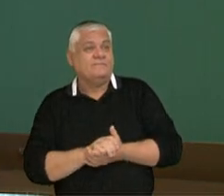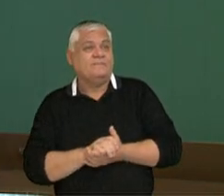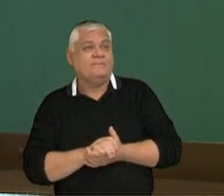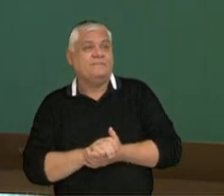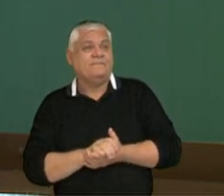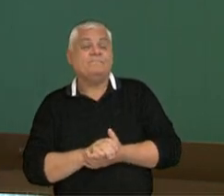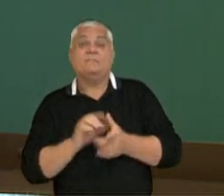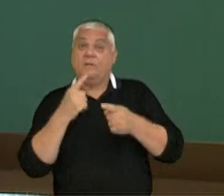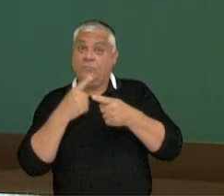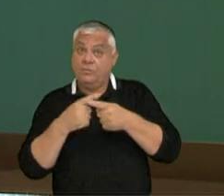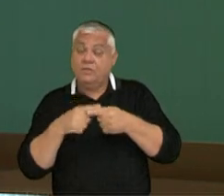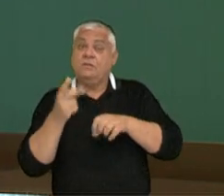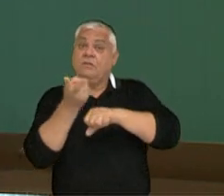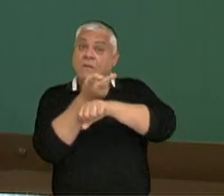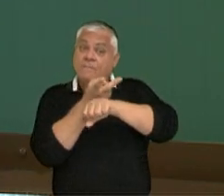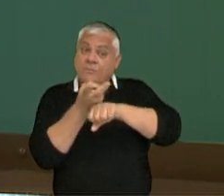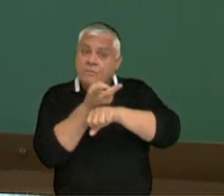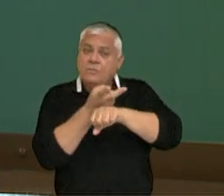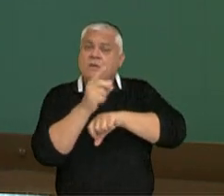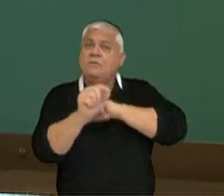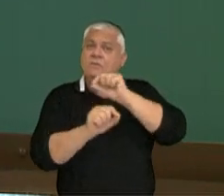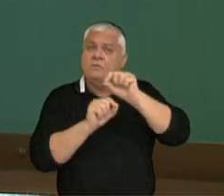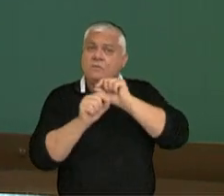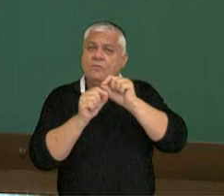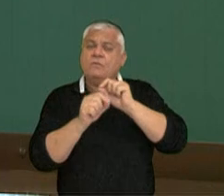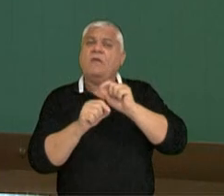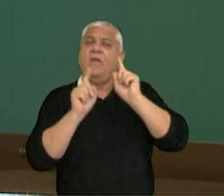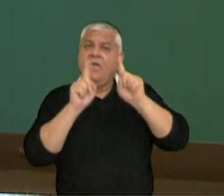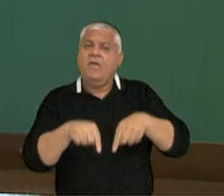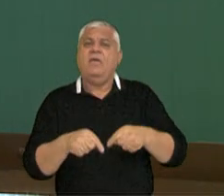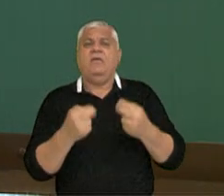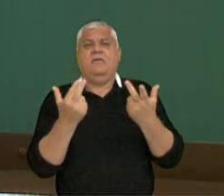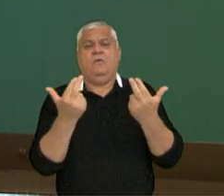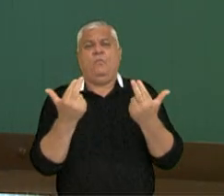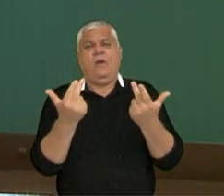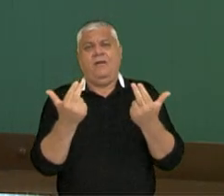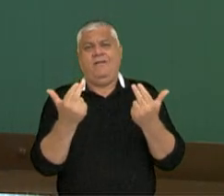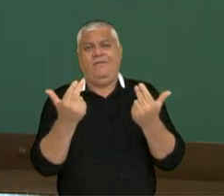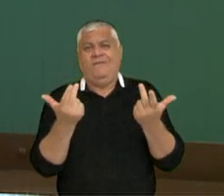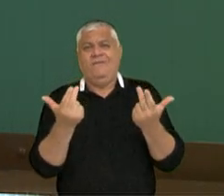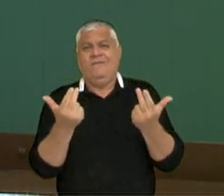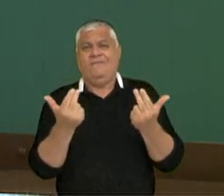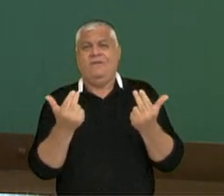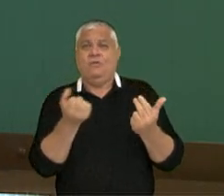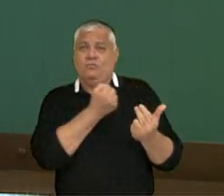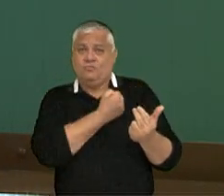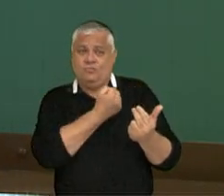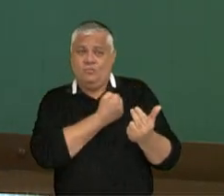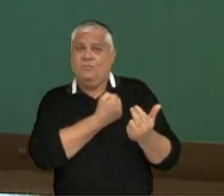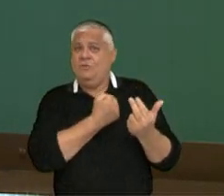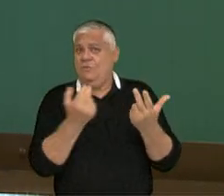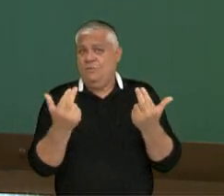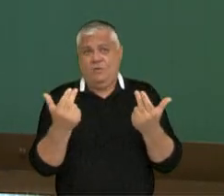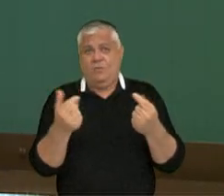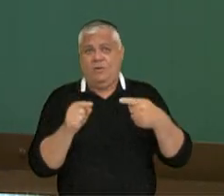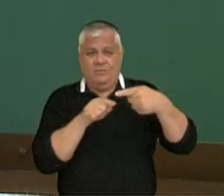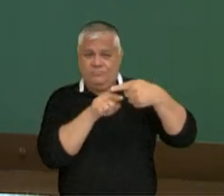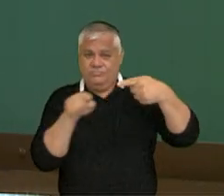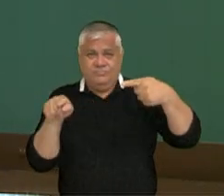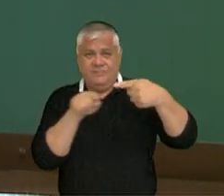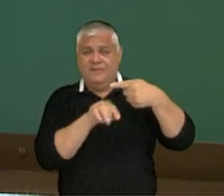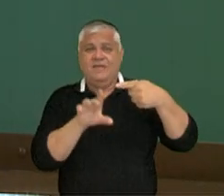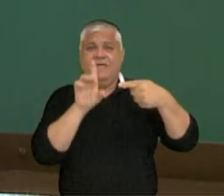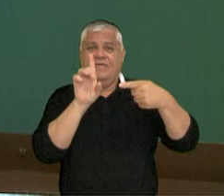Porque nós estamos buscando frações equivalentes com o mesmo denominador, ou seja, com